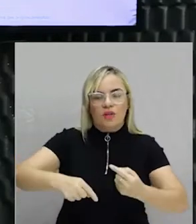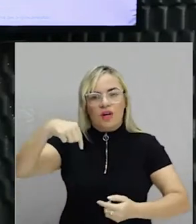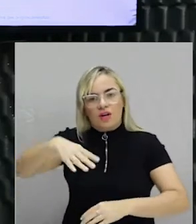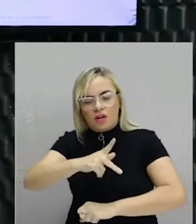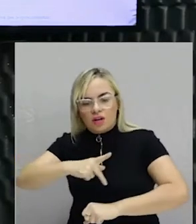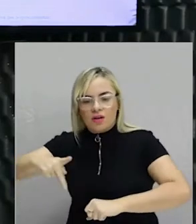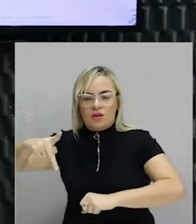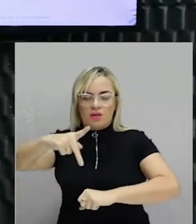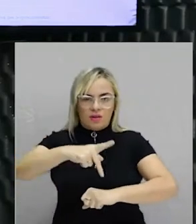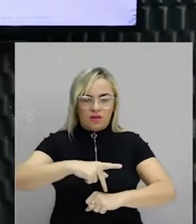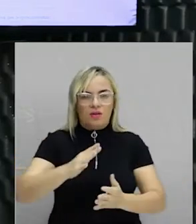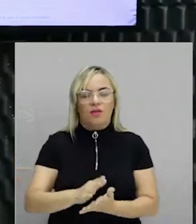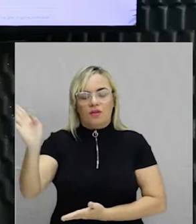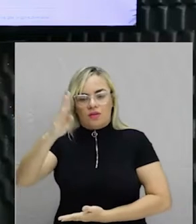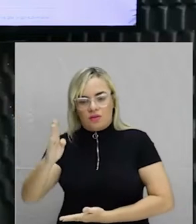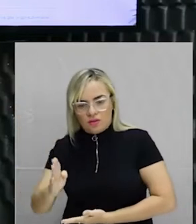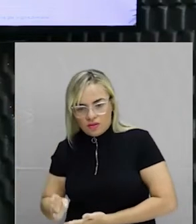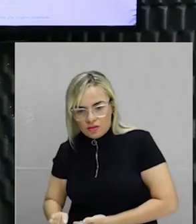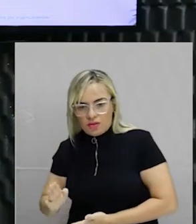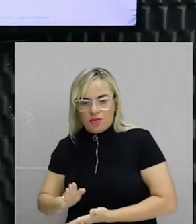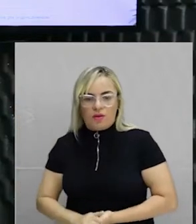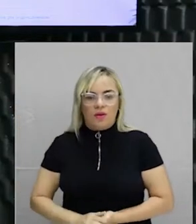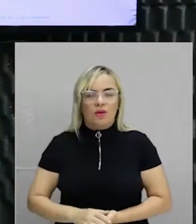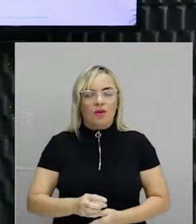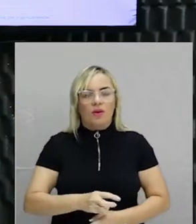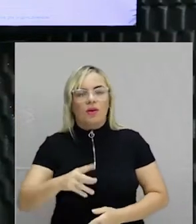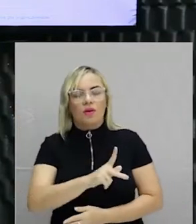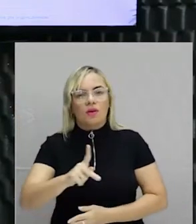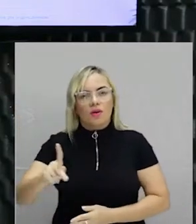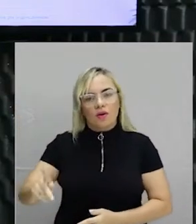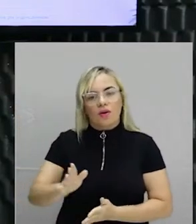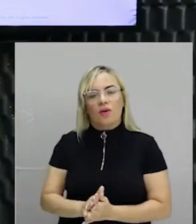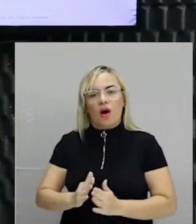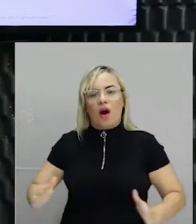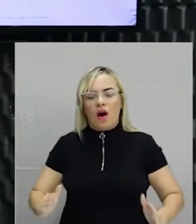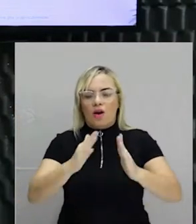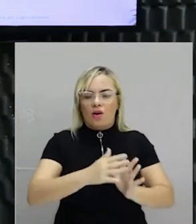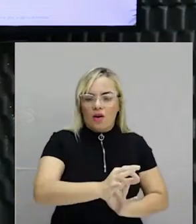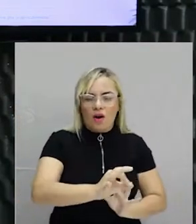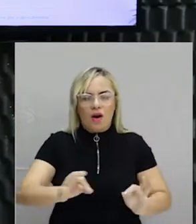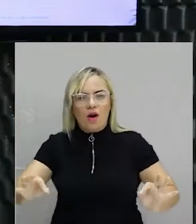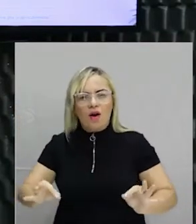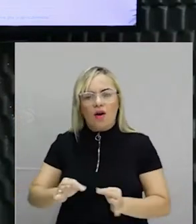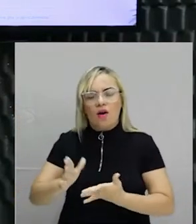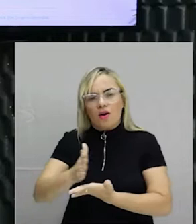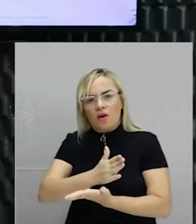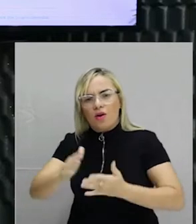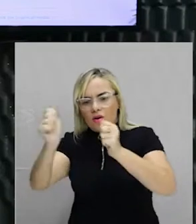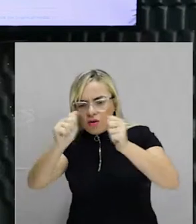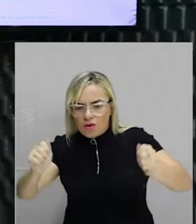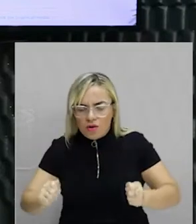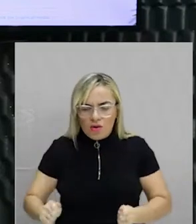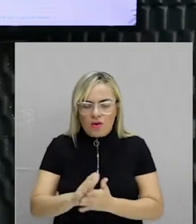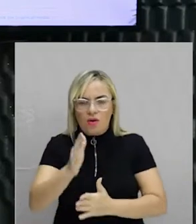filhos desses mestres portugueses, mestres escultores, arquitetos, pintores, que começaram a difundir, na forma de